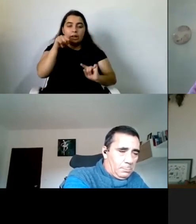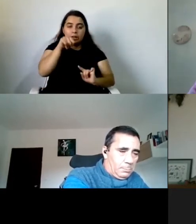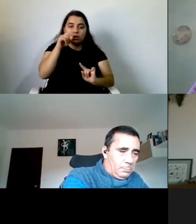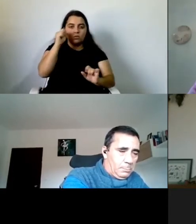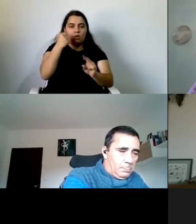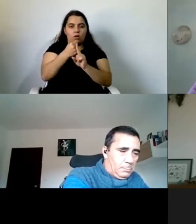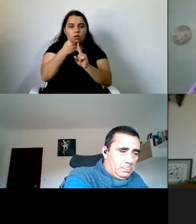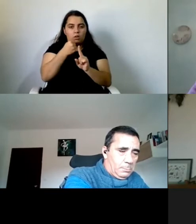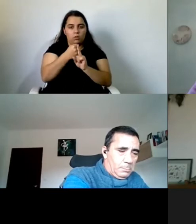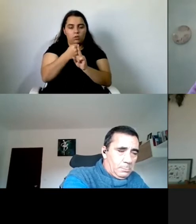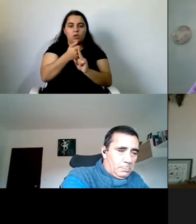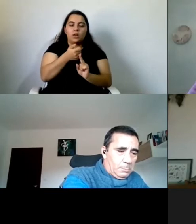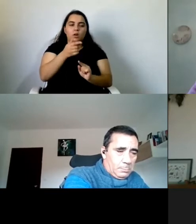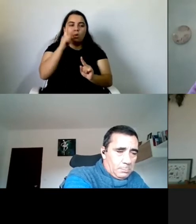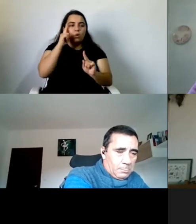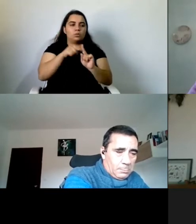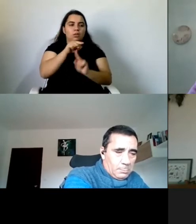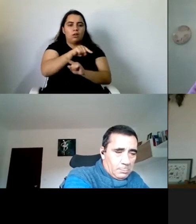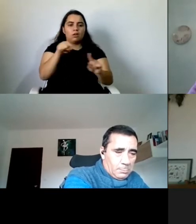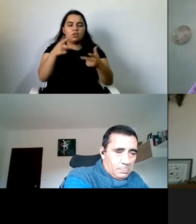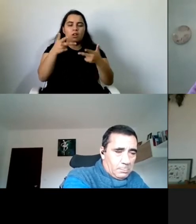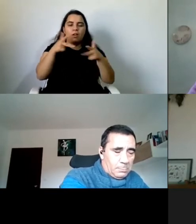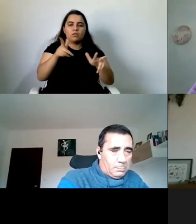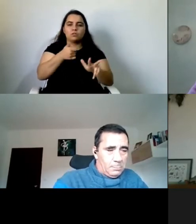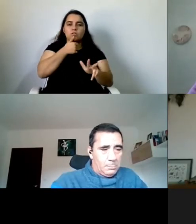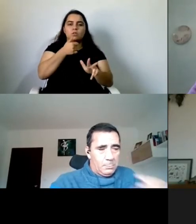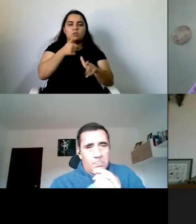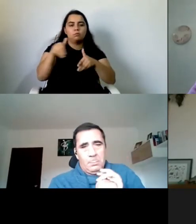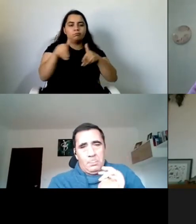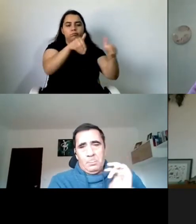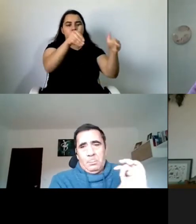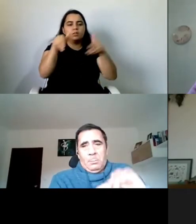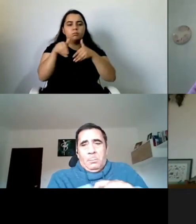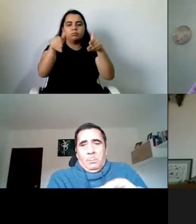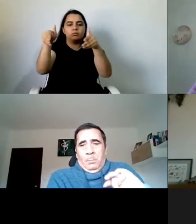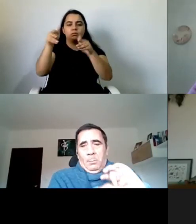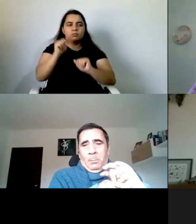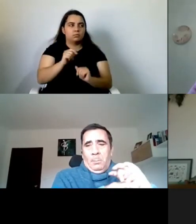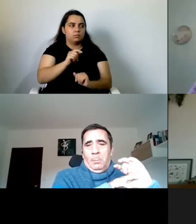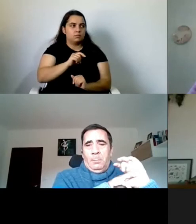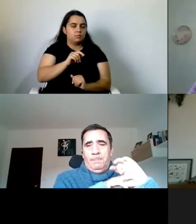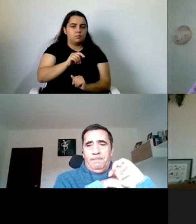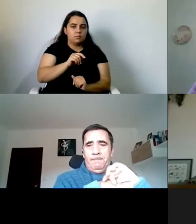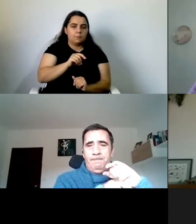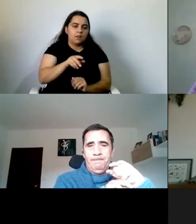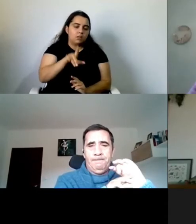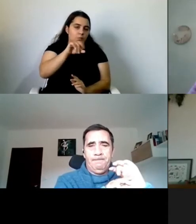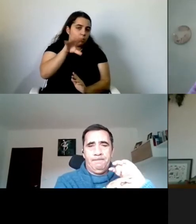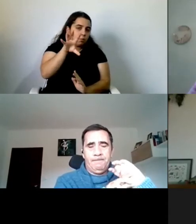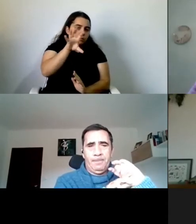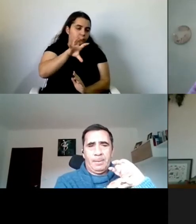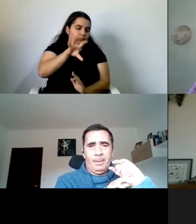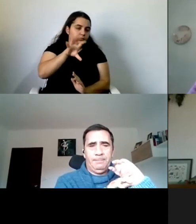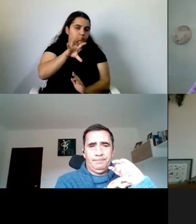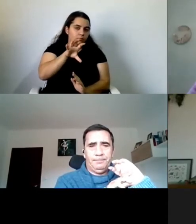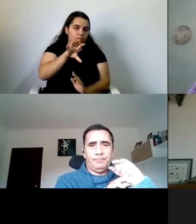decidir o seu caminho livre e de uma forma a mantê